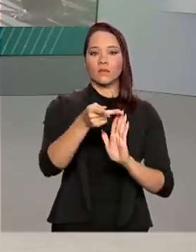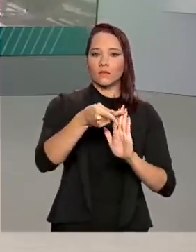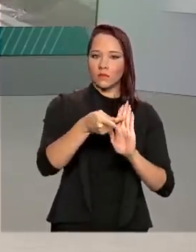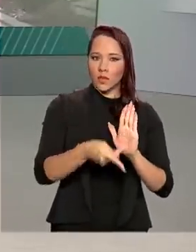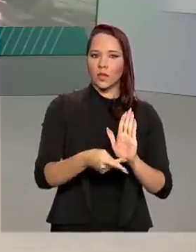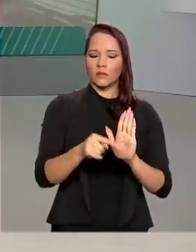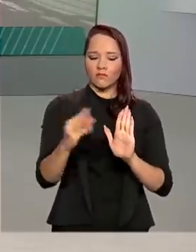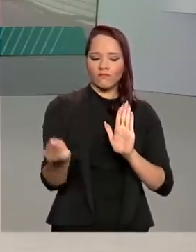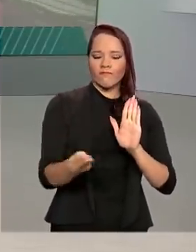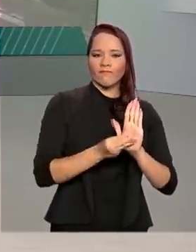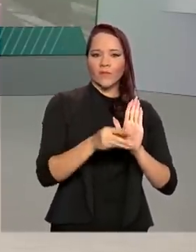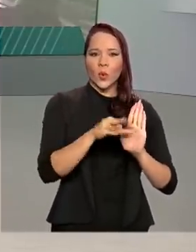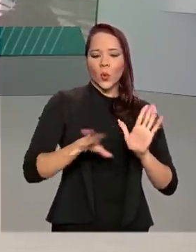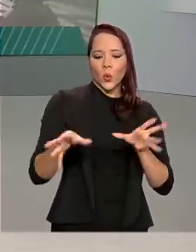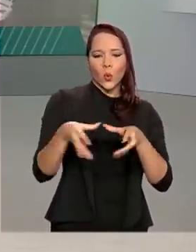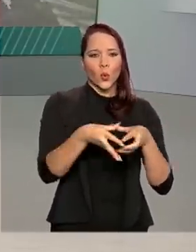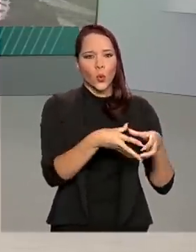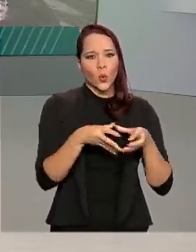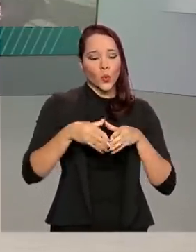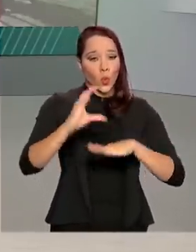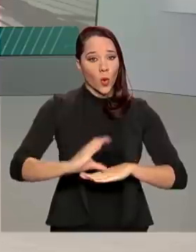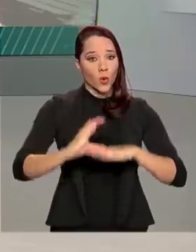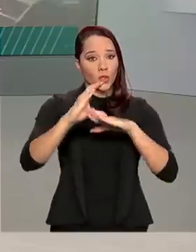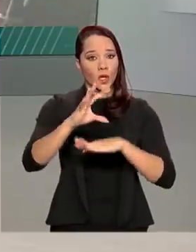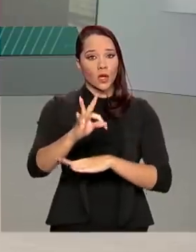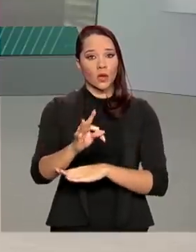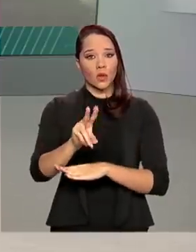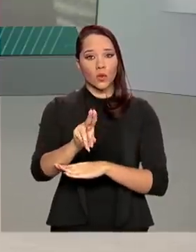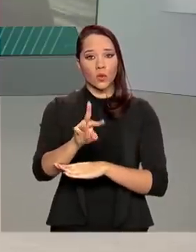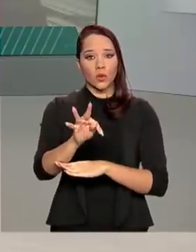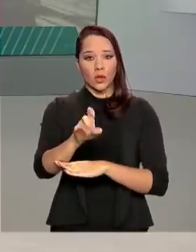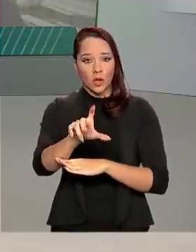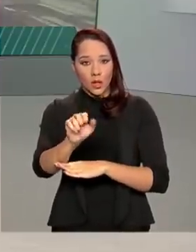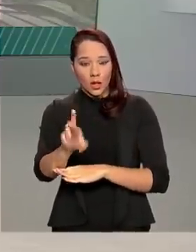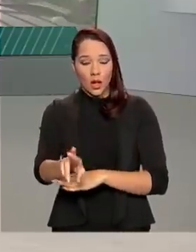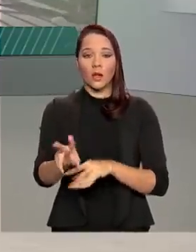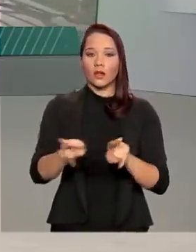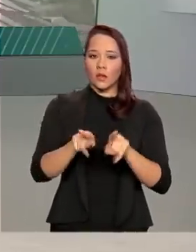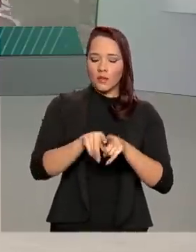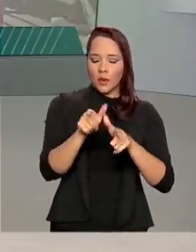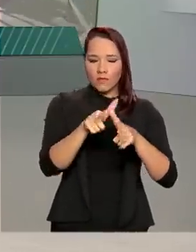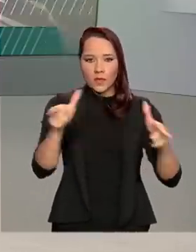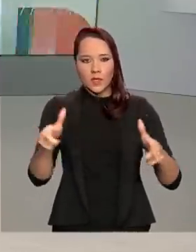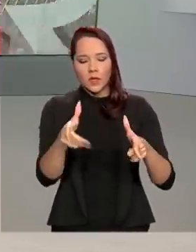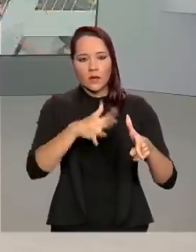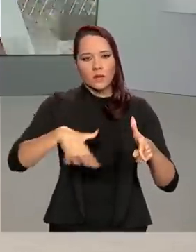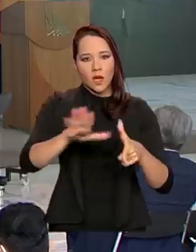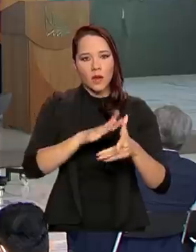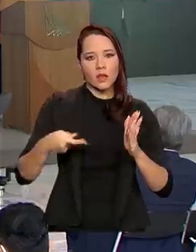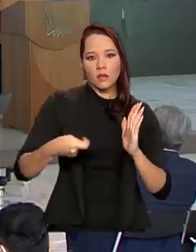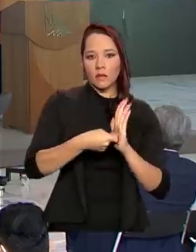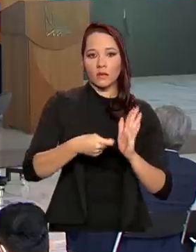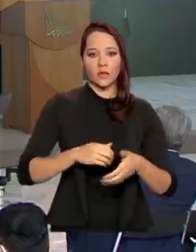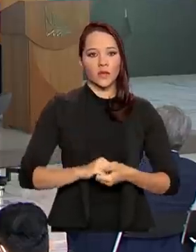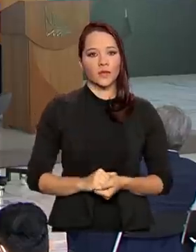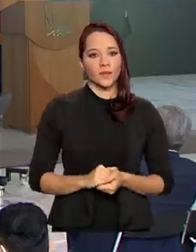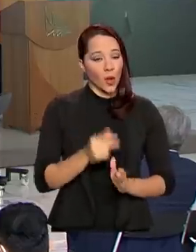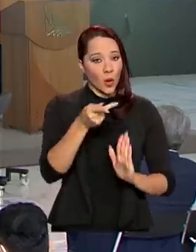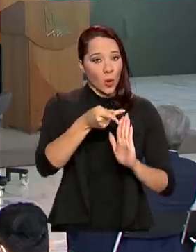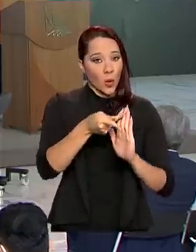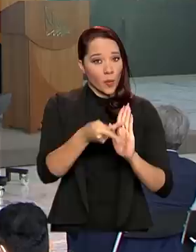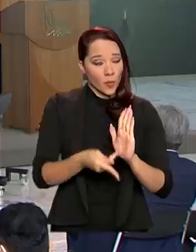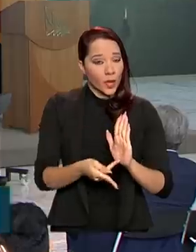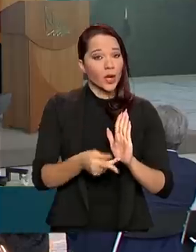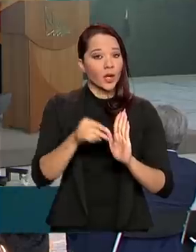que prevê o fortalecimento dos conselhos tutelares e a ampliação dos canais de denúncia. O plano de